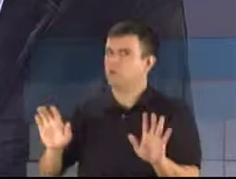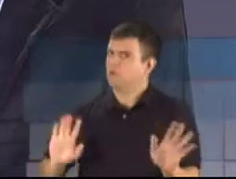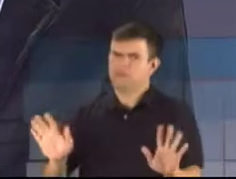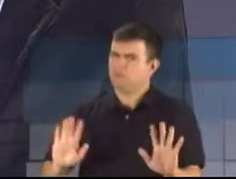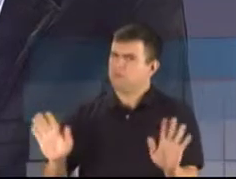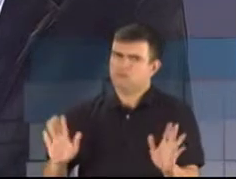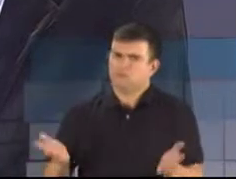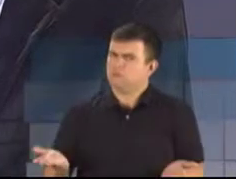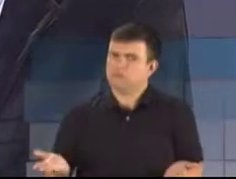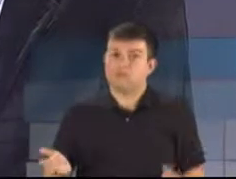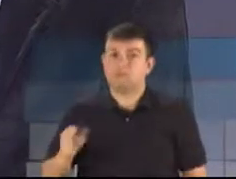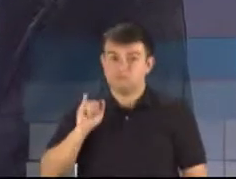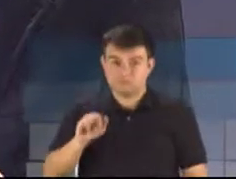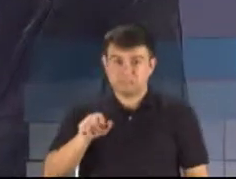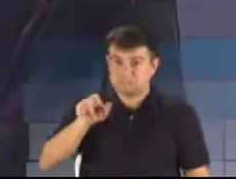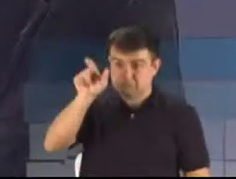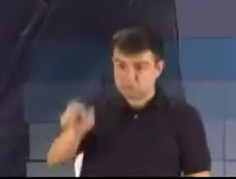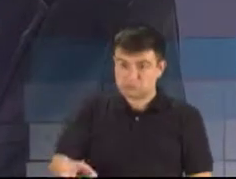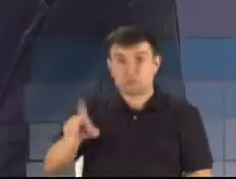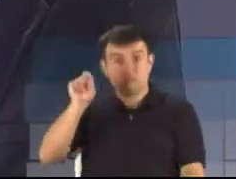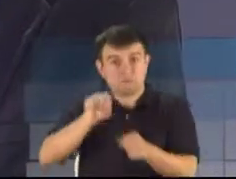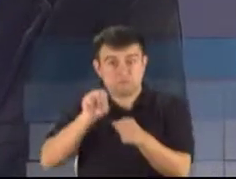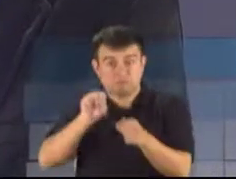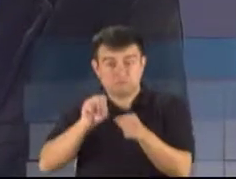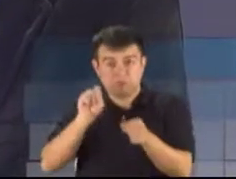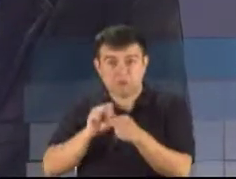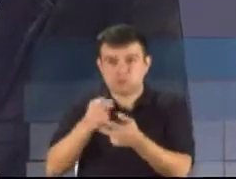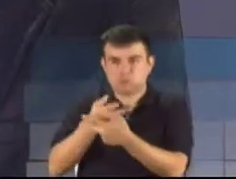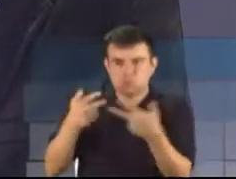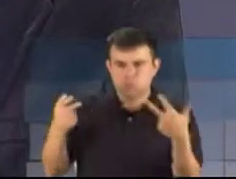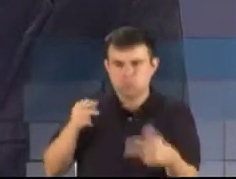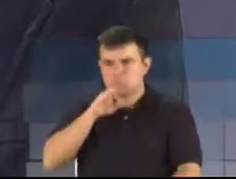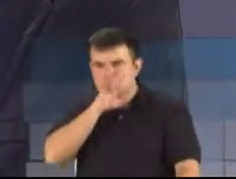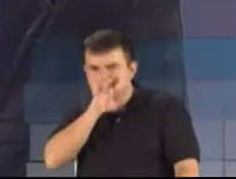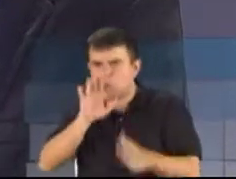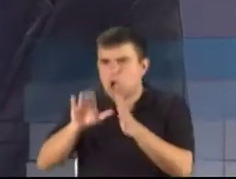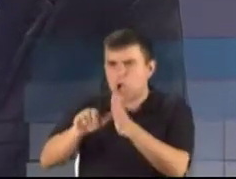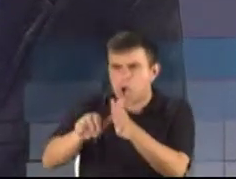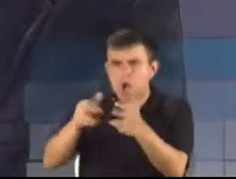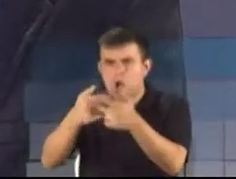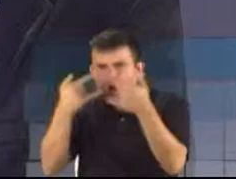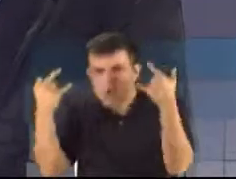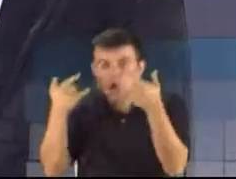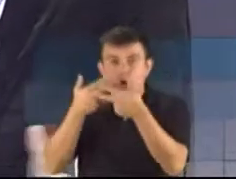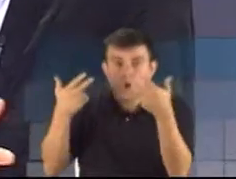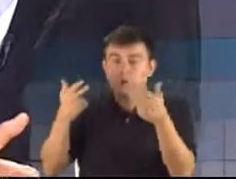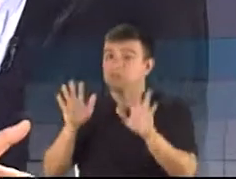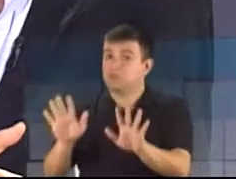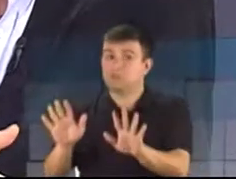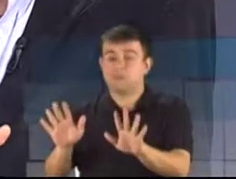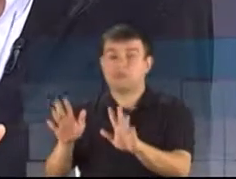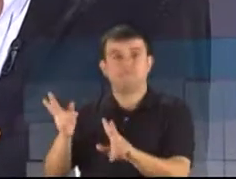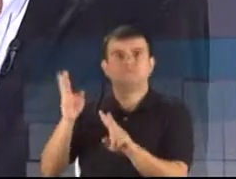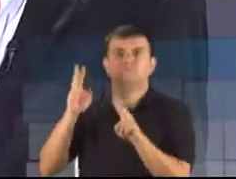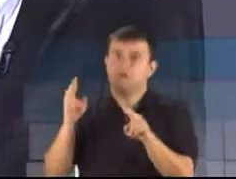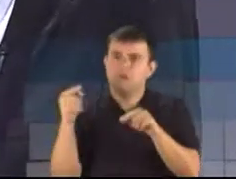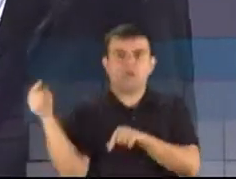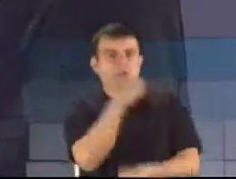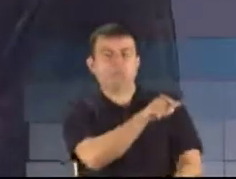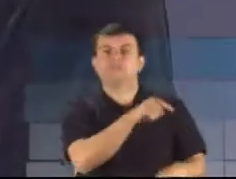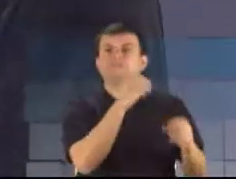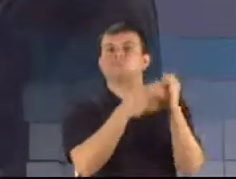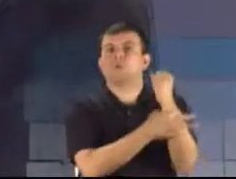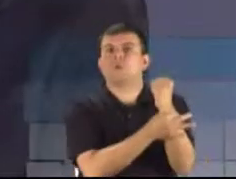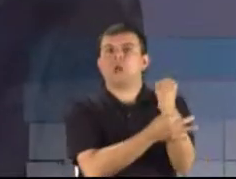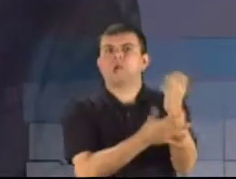feito com a sociedade aquilo que não é permitido por lei, ele tem que ser enquadrado em segurança, não em Direitos Humanos. Então, às vezes, se